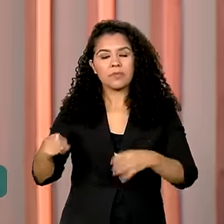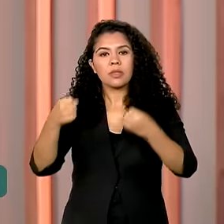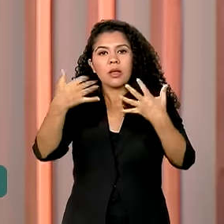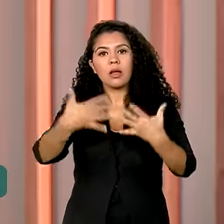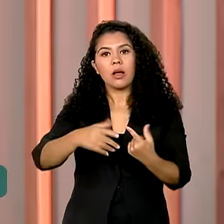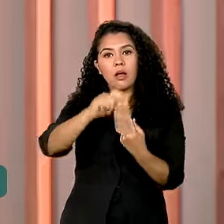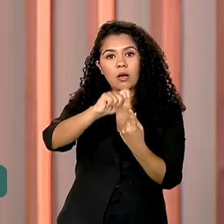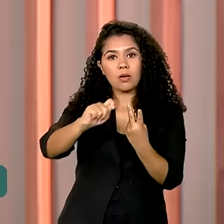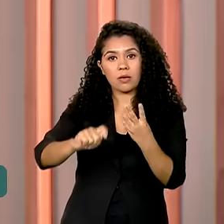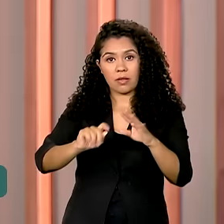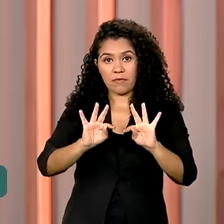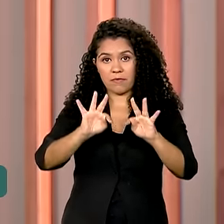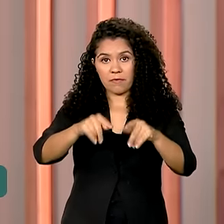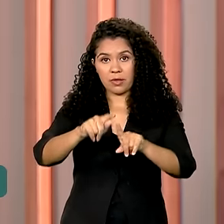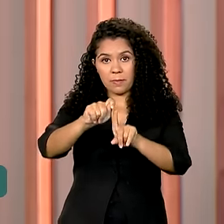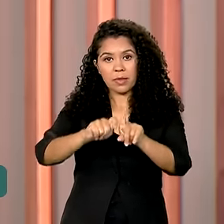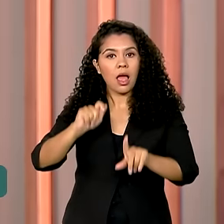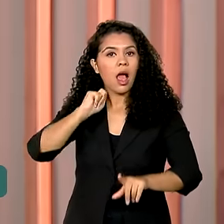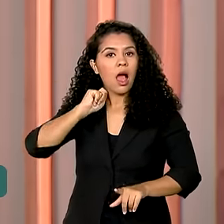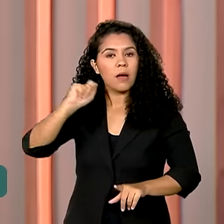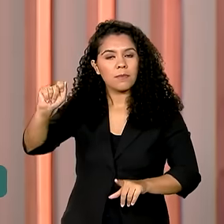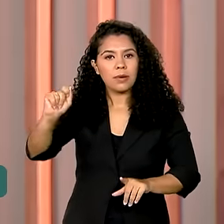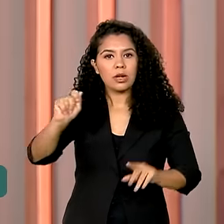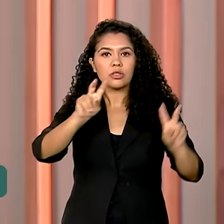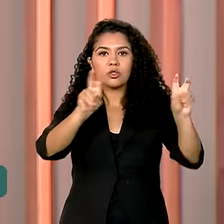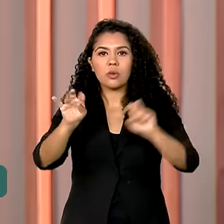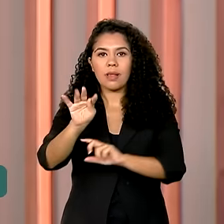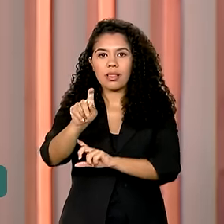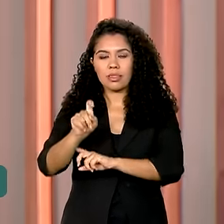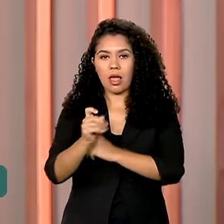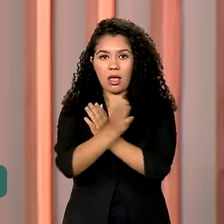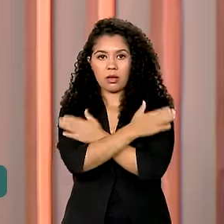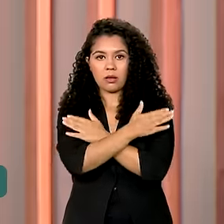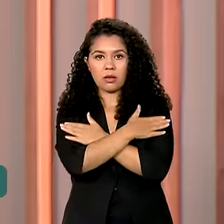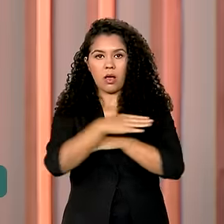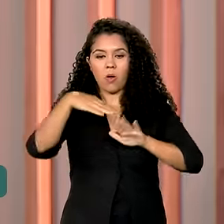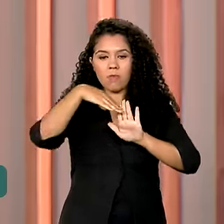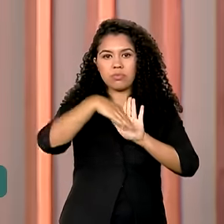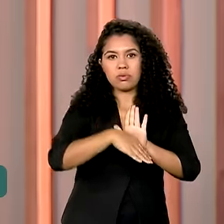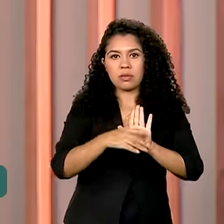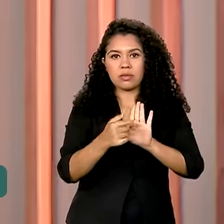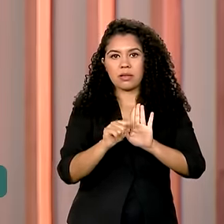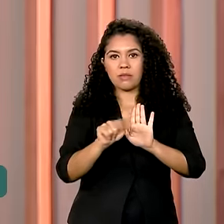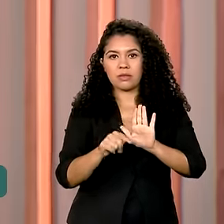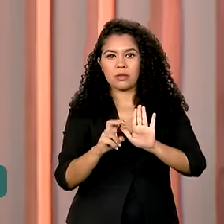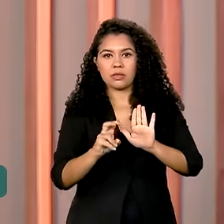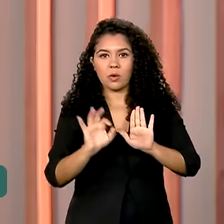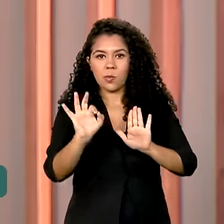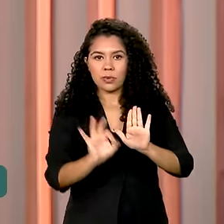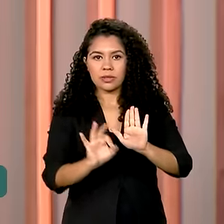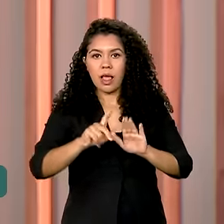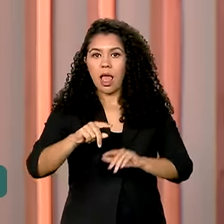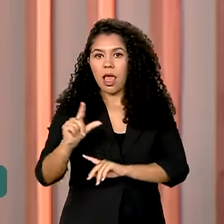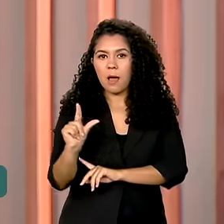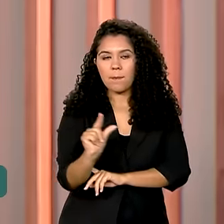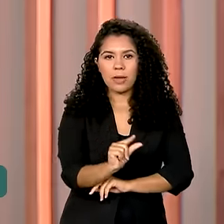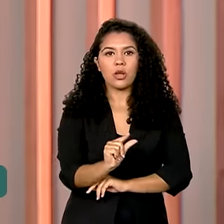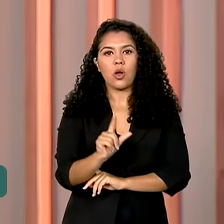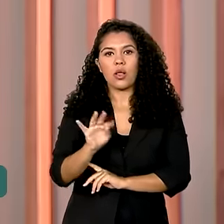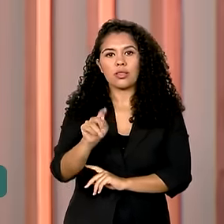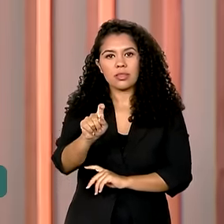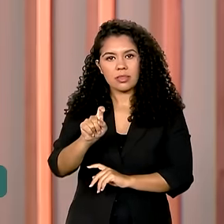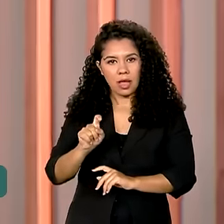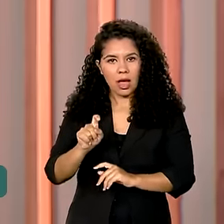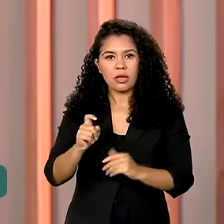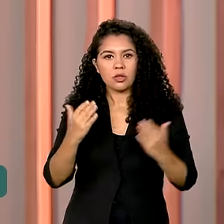terminado em abril, a taxa de desemprego ficou em 7,5%. É a menor taxa de desocupação para esse